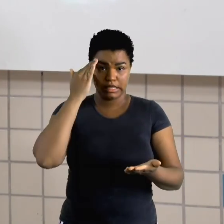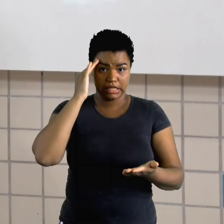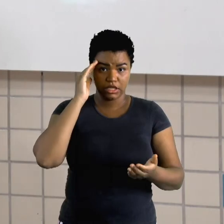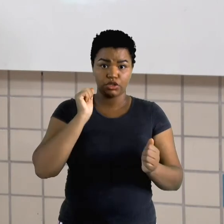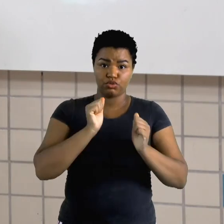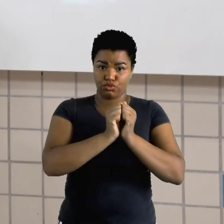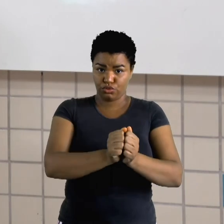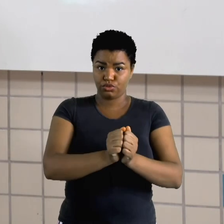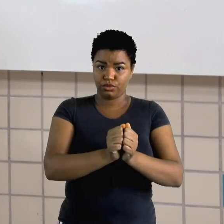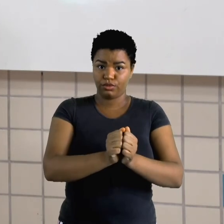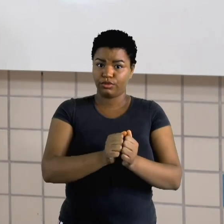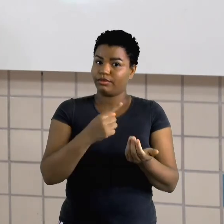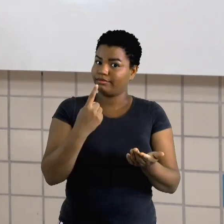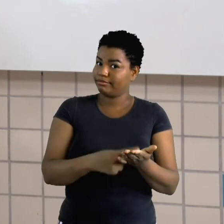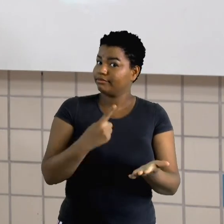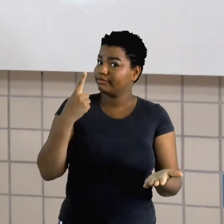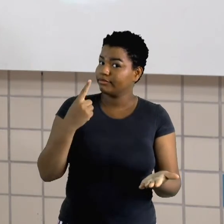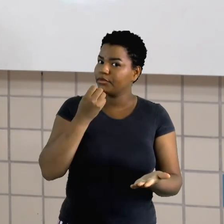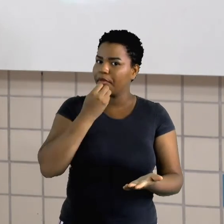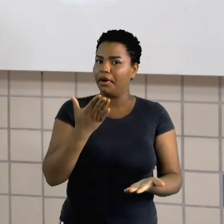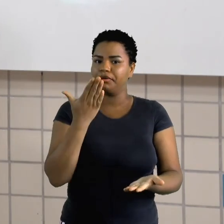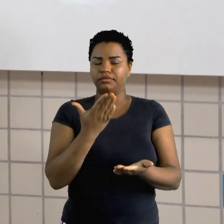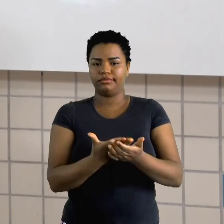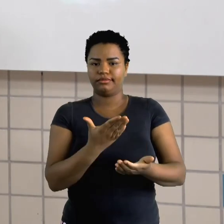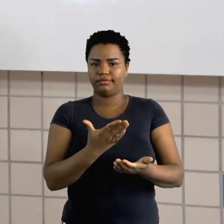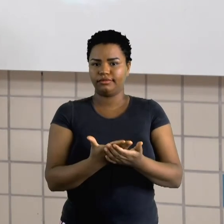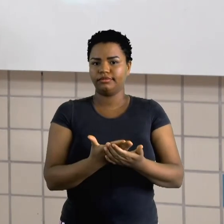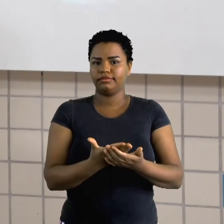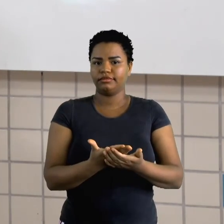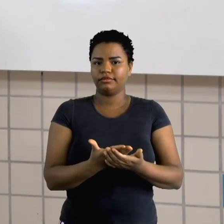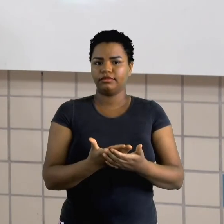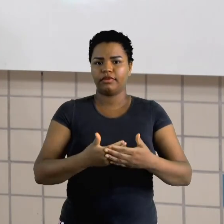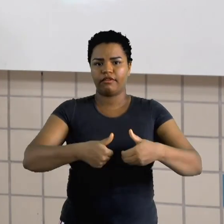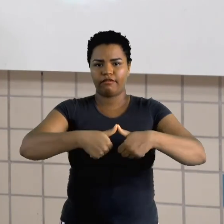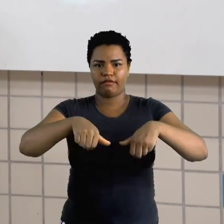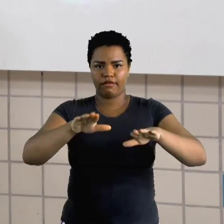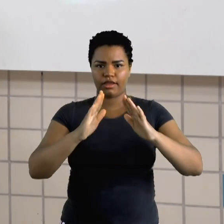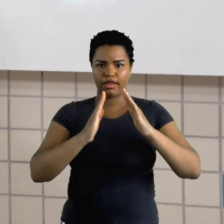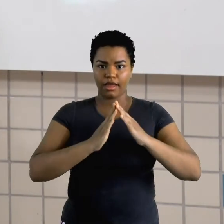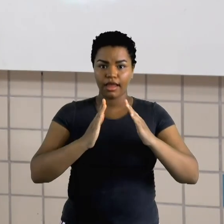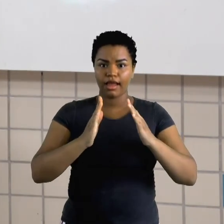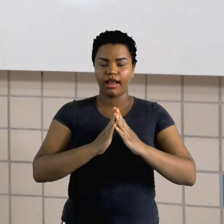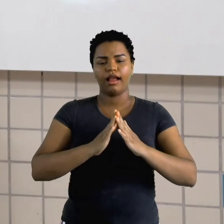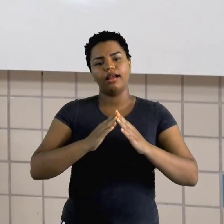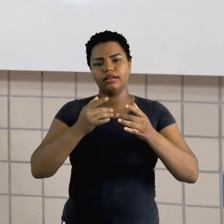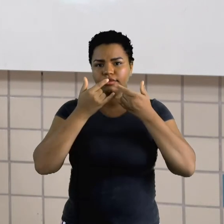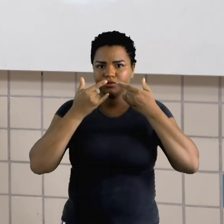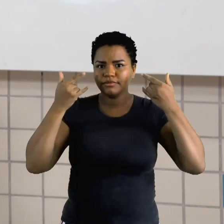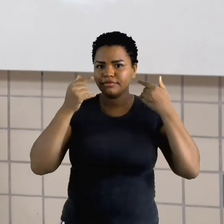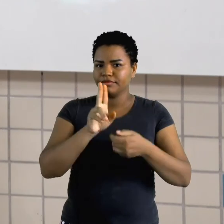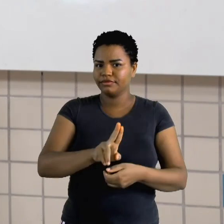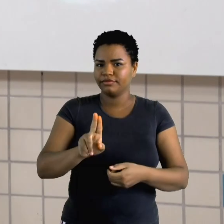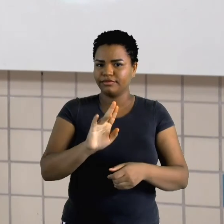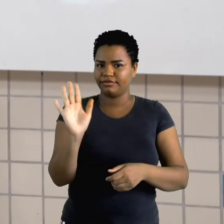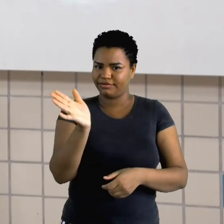Conto com vocês. Bons estudos. Fiquem em casa, use máscara e até a próxima. Tchau!